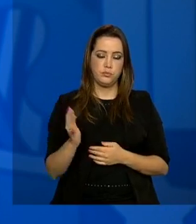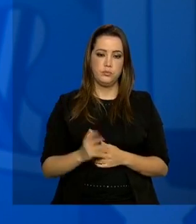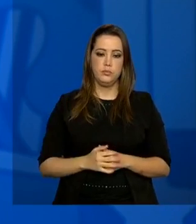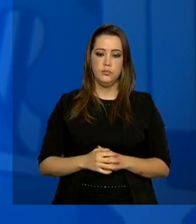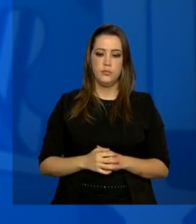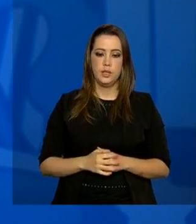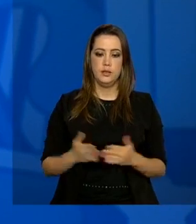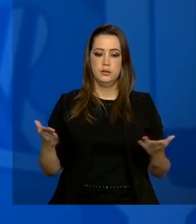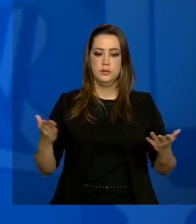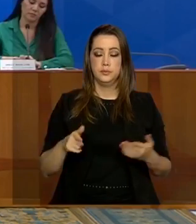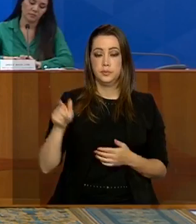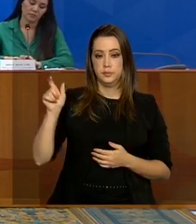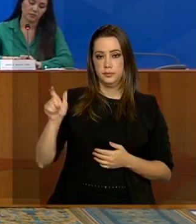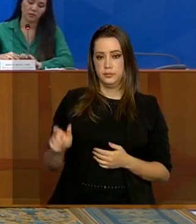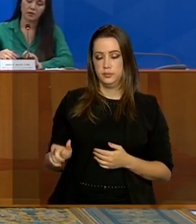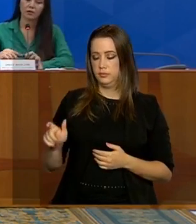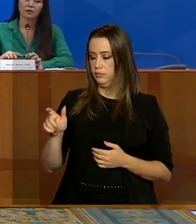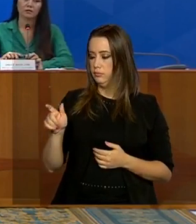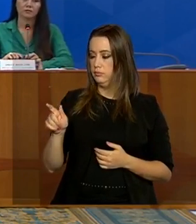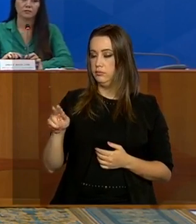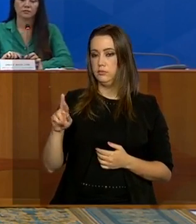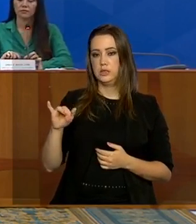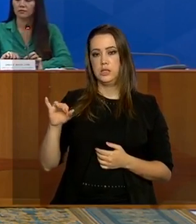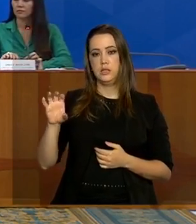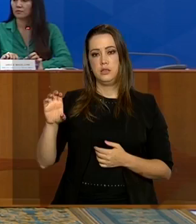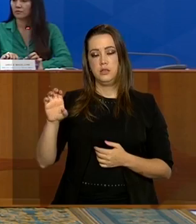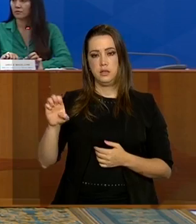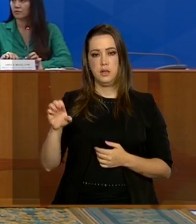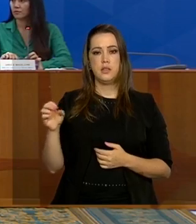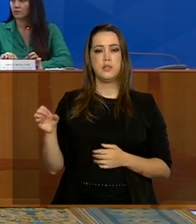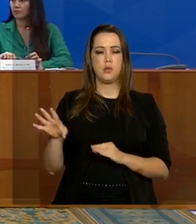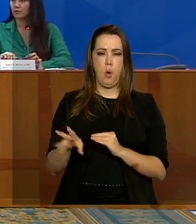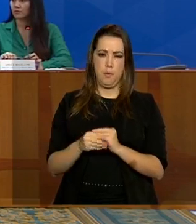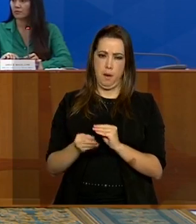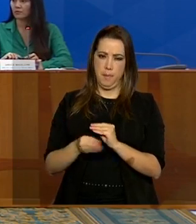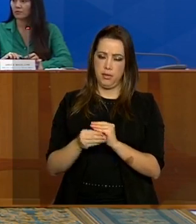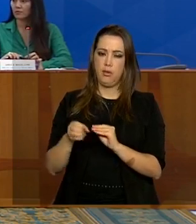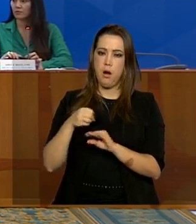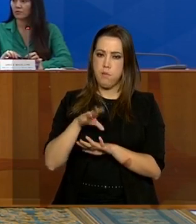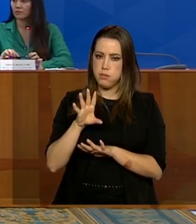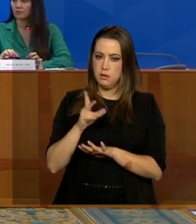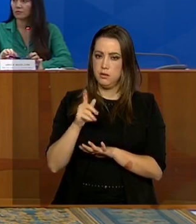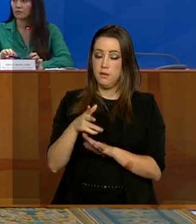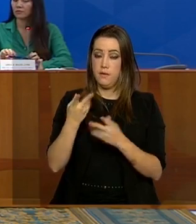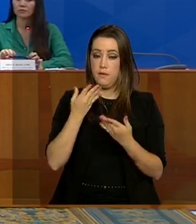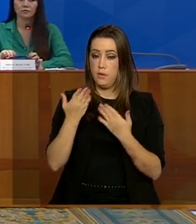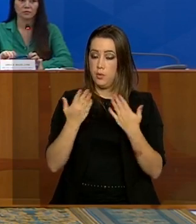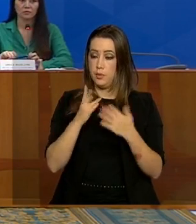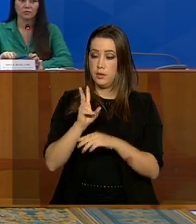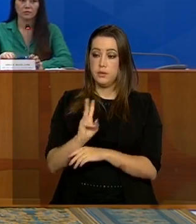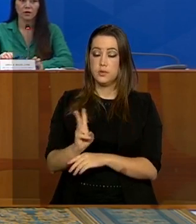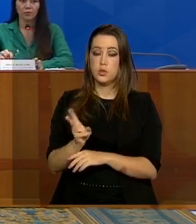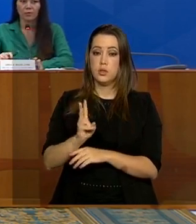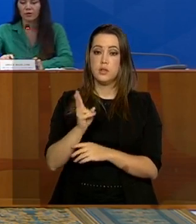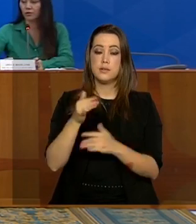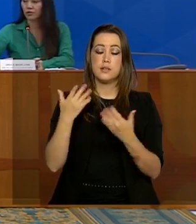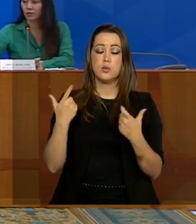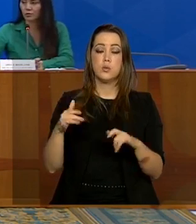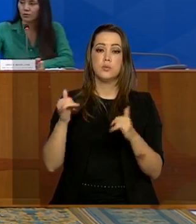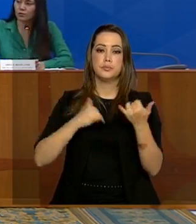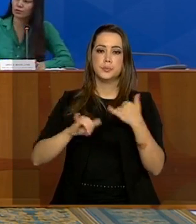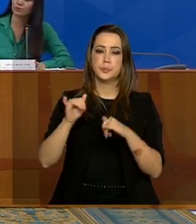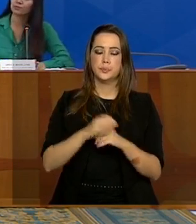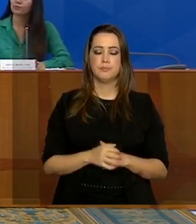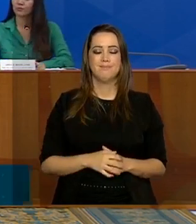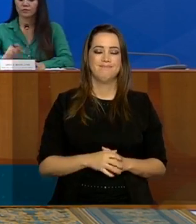vou passar agora para a Grace fazer a complementação e atualização em relação a vigilância laboratorial boa